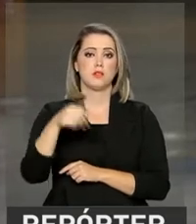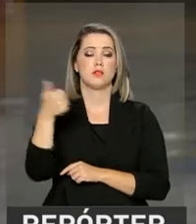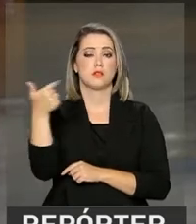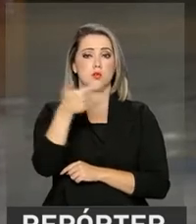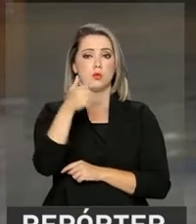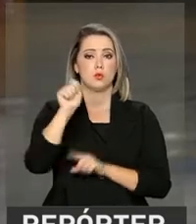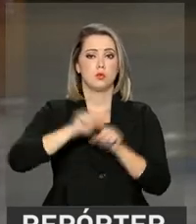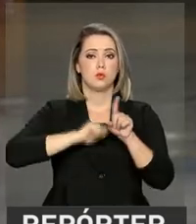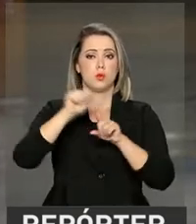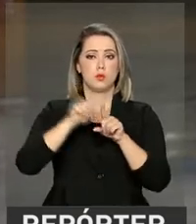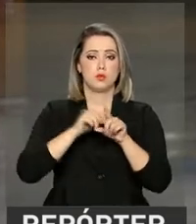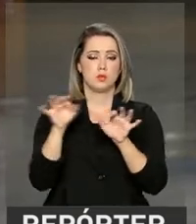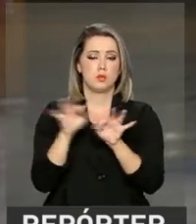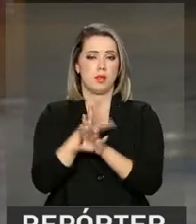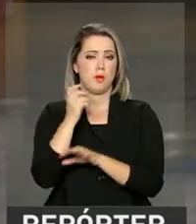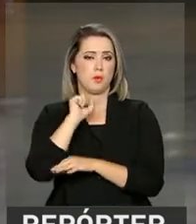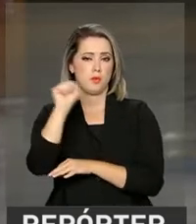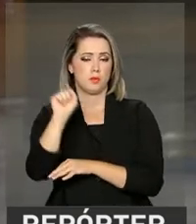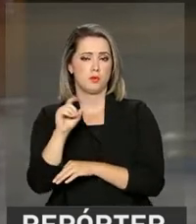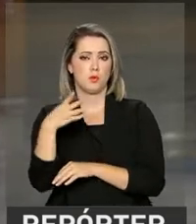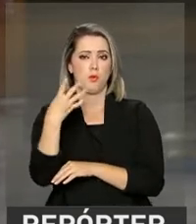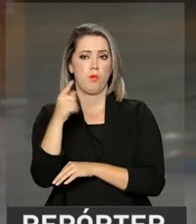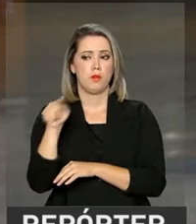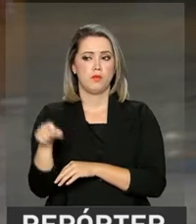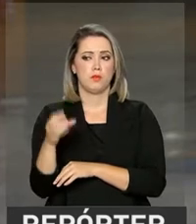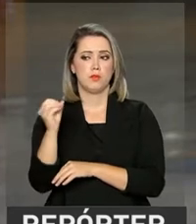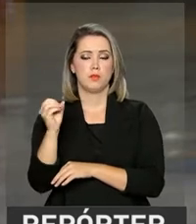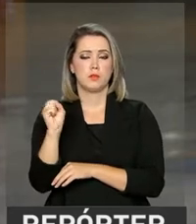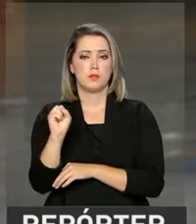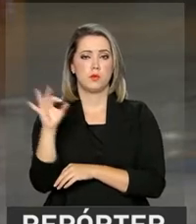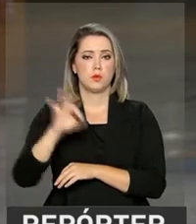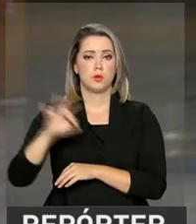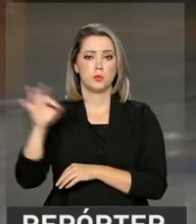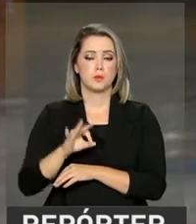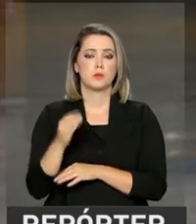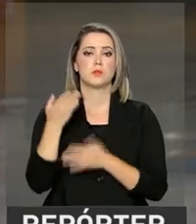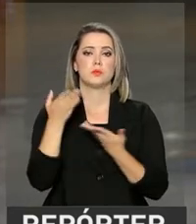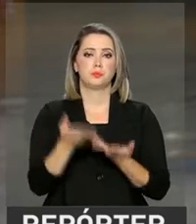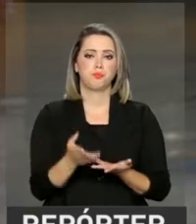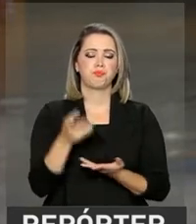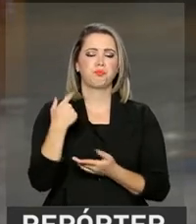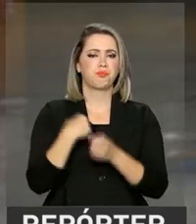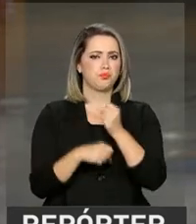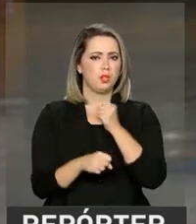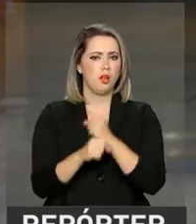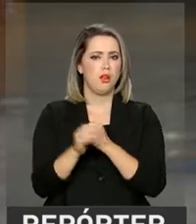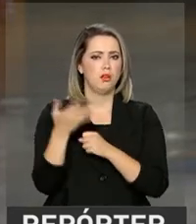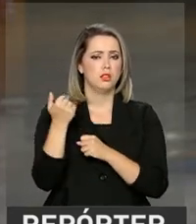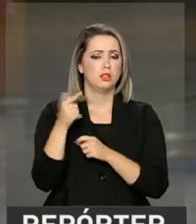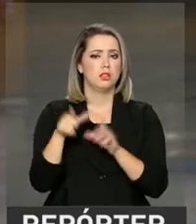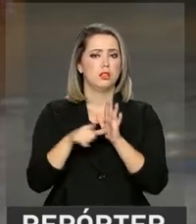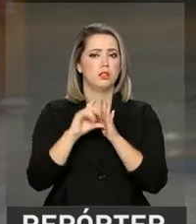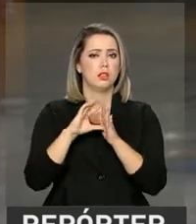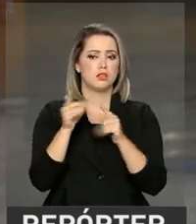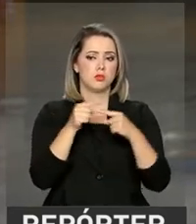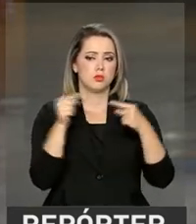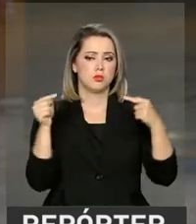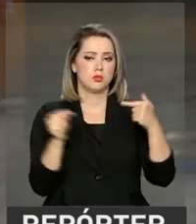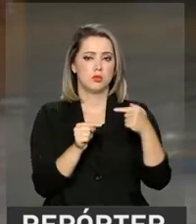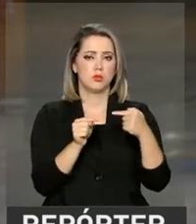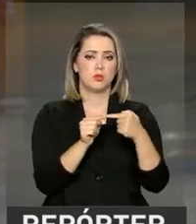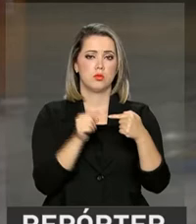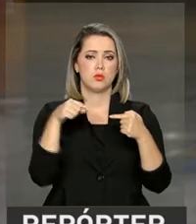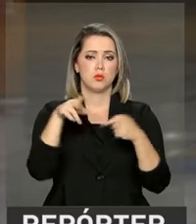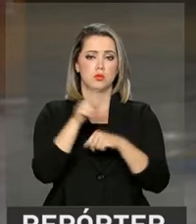fechou em 4,08%. Lembrando que a última vez que a inflação ficou abaixo do centro da meta